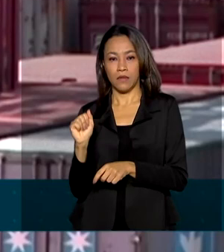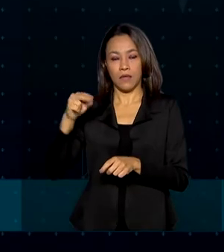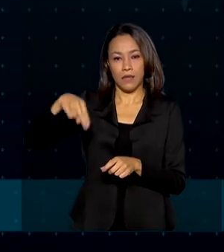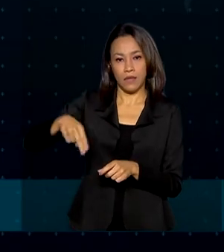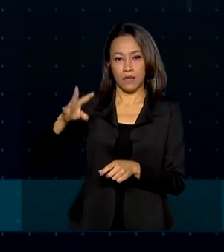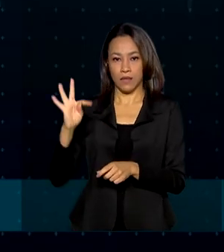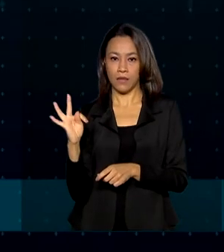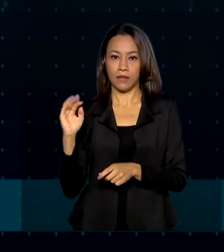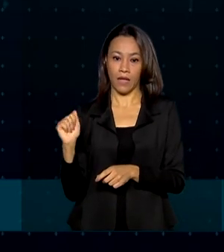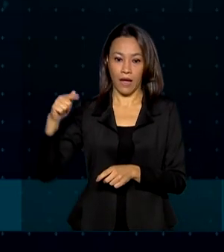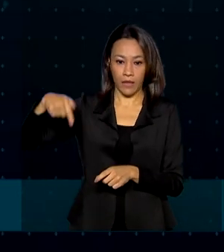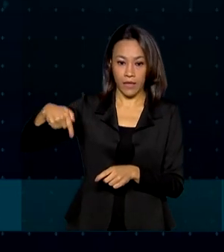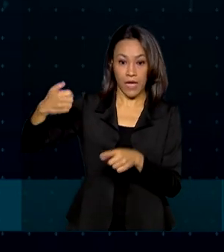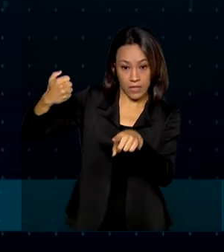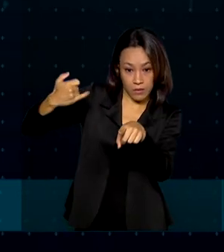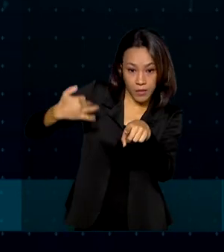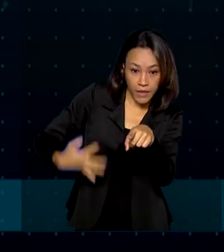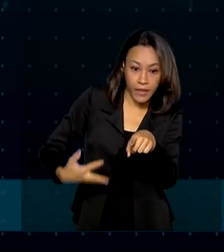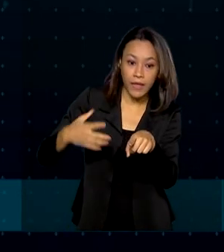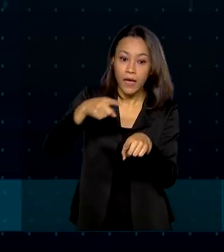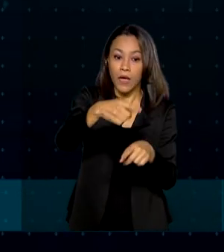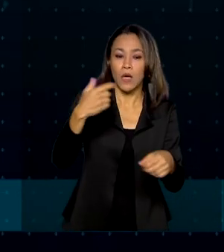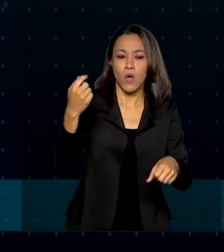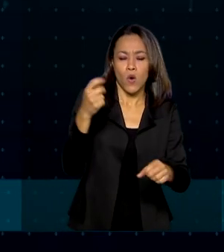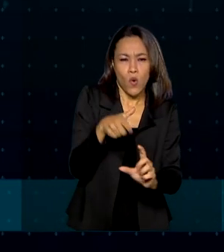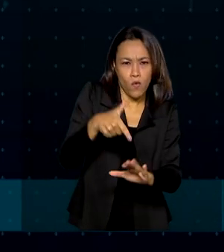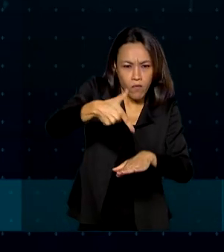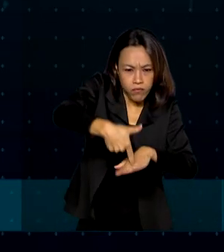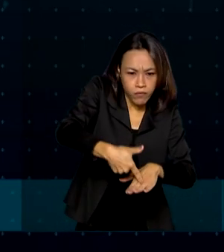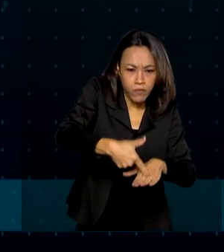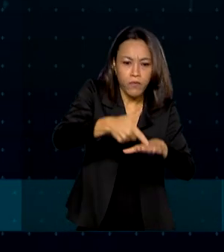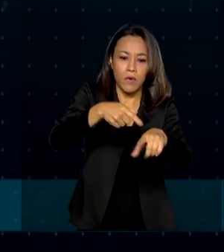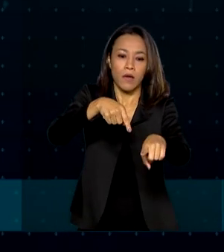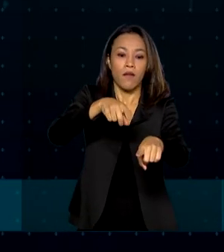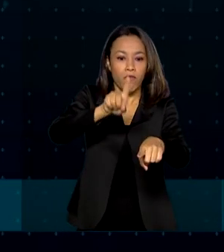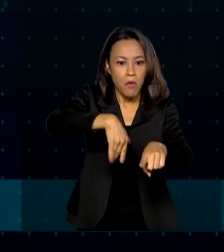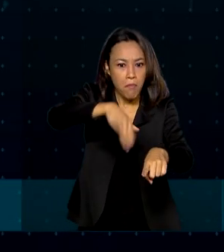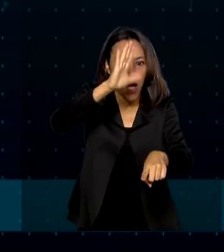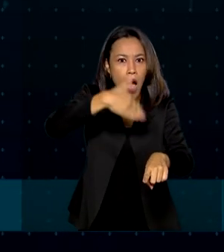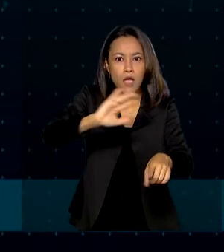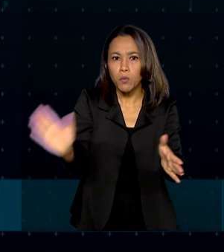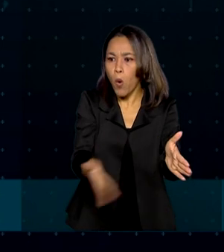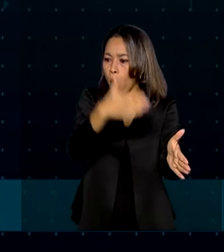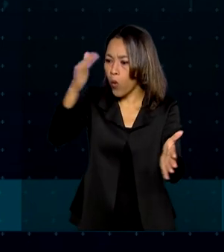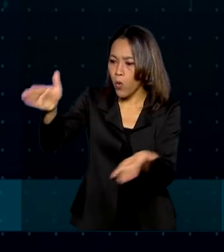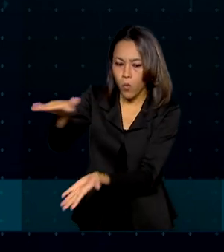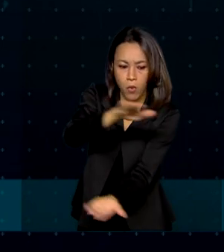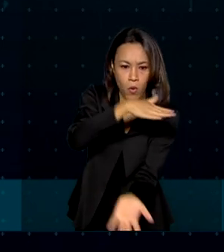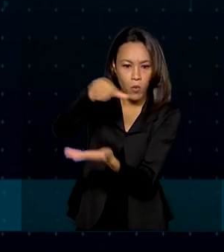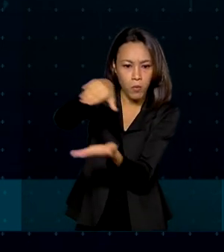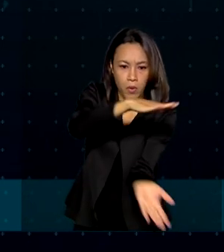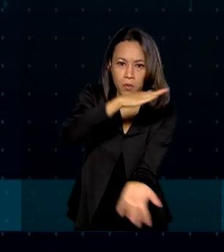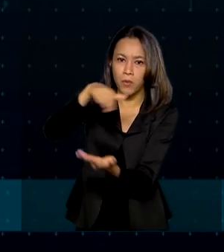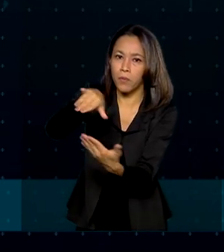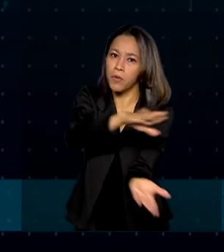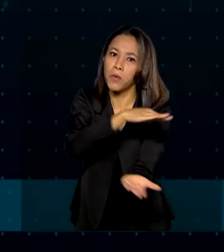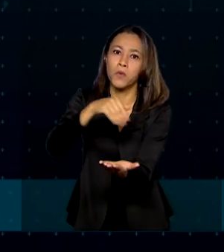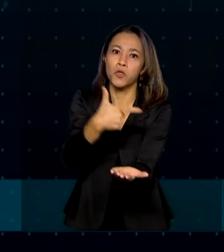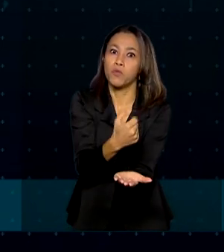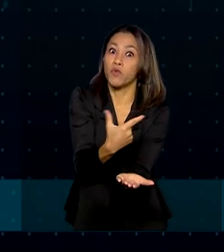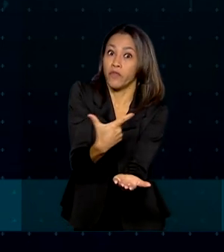ANTAC. Segundo a agência, o minério de ferro foi a carga sólida, mas movimentada pelo setor em 2020.